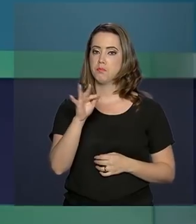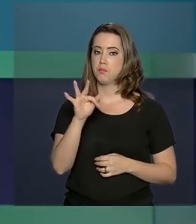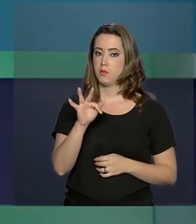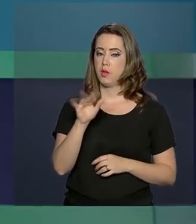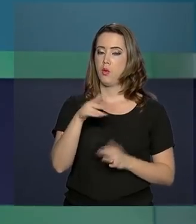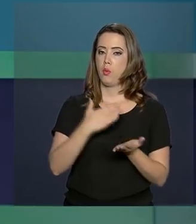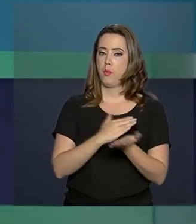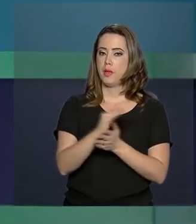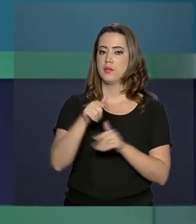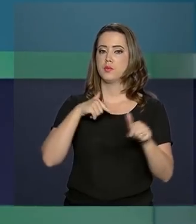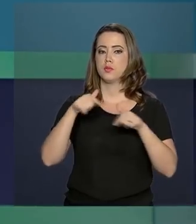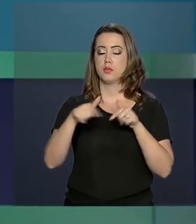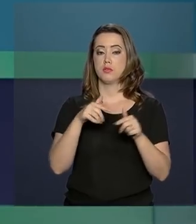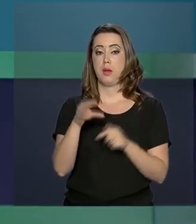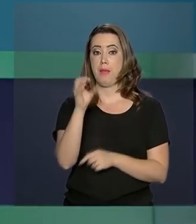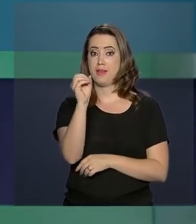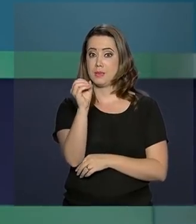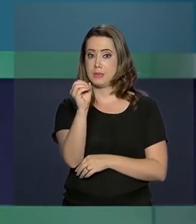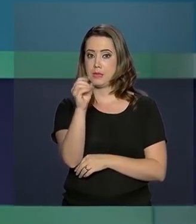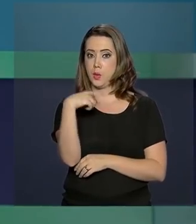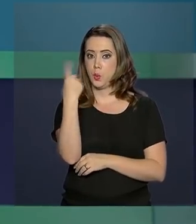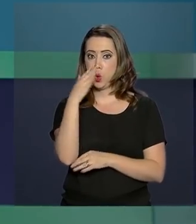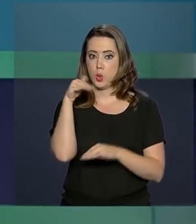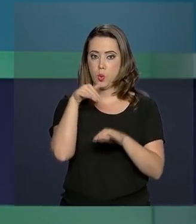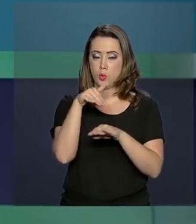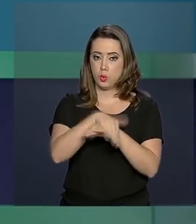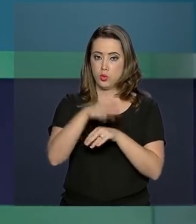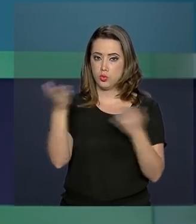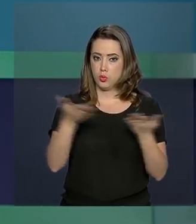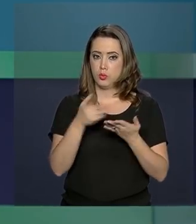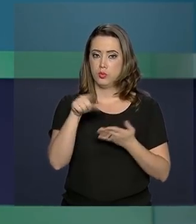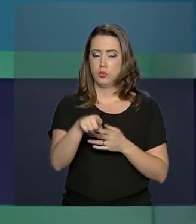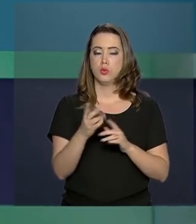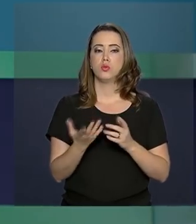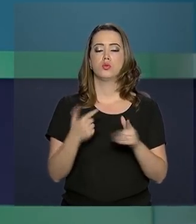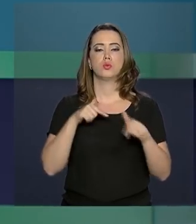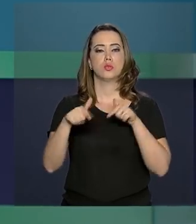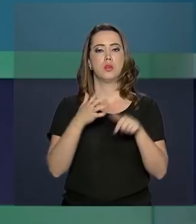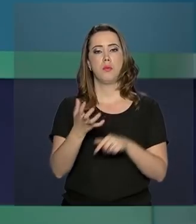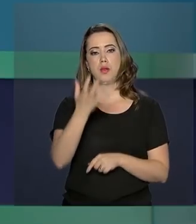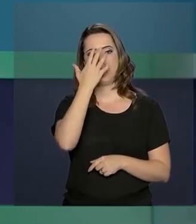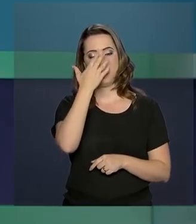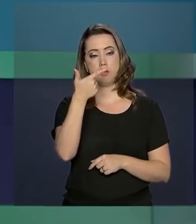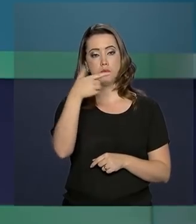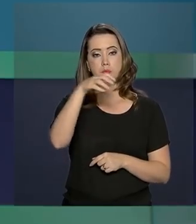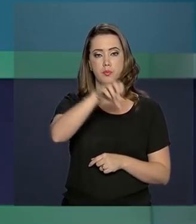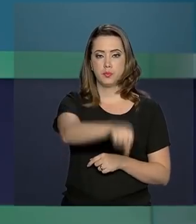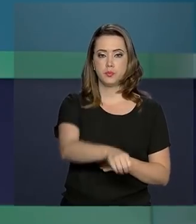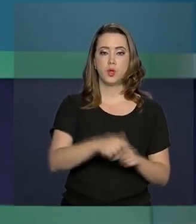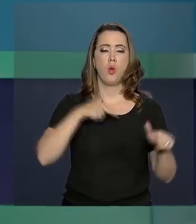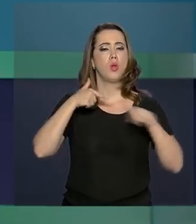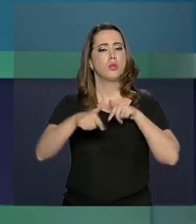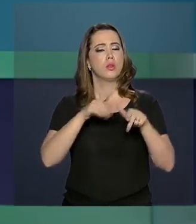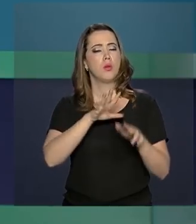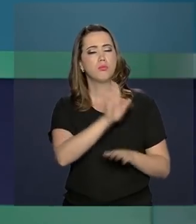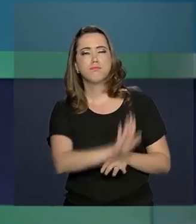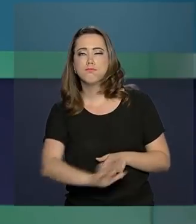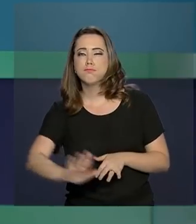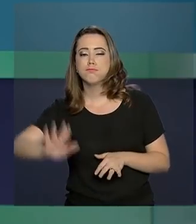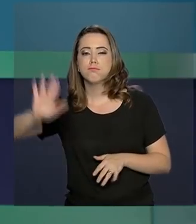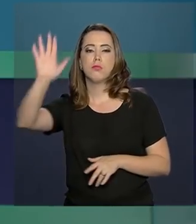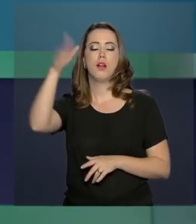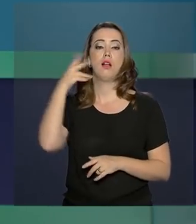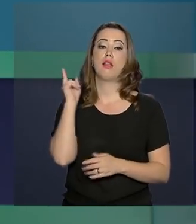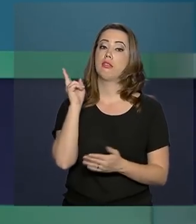dá início a partir da meia-noite de hoje à Operação Carnaval 2019. A ação em todo o país